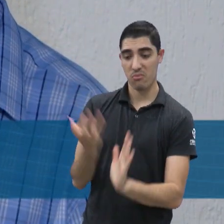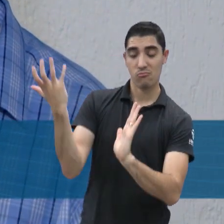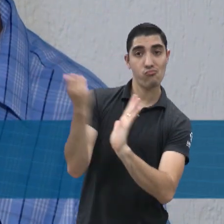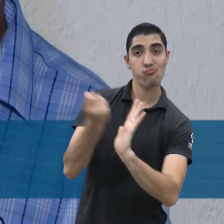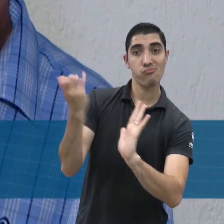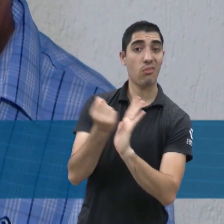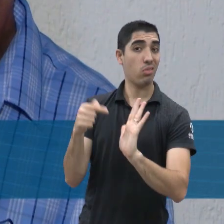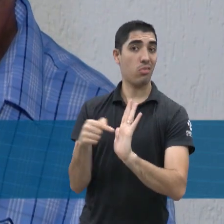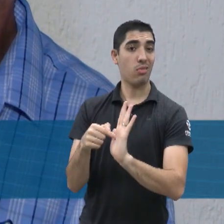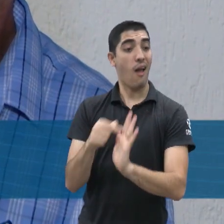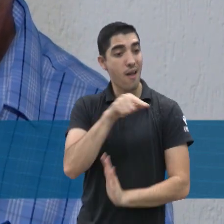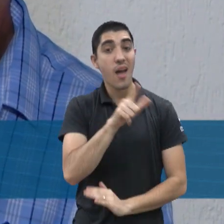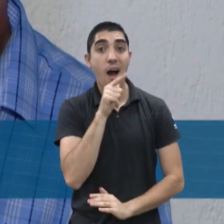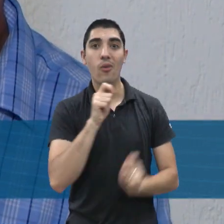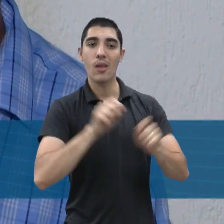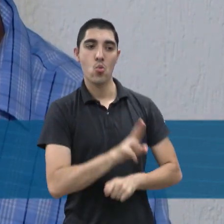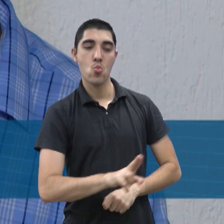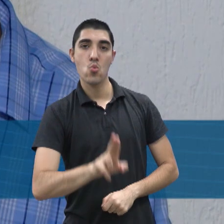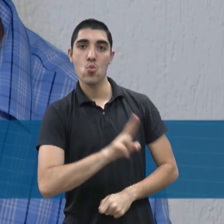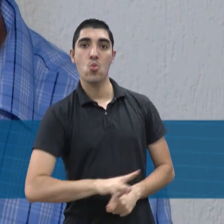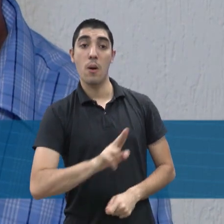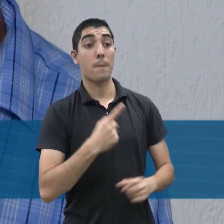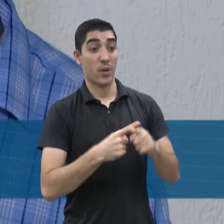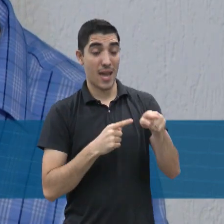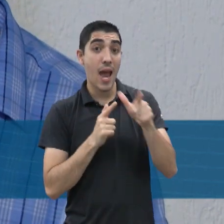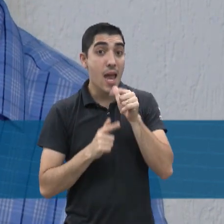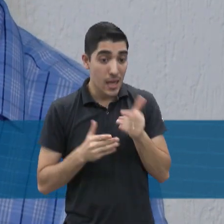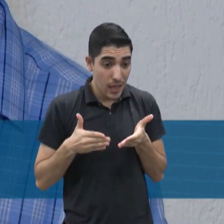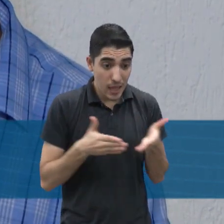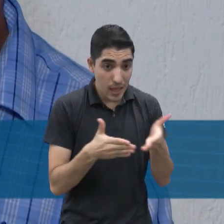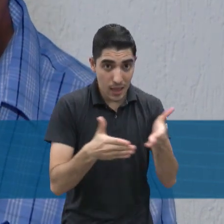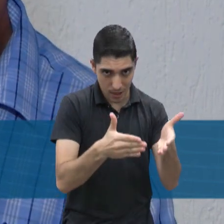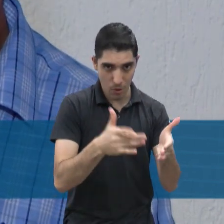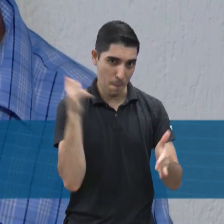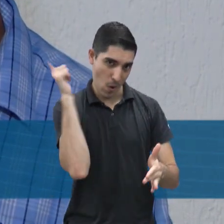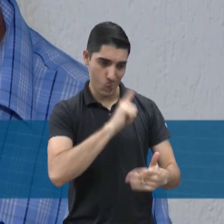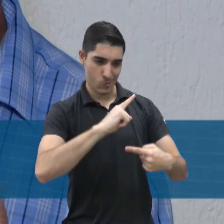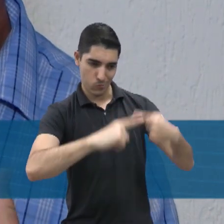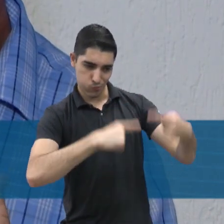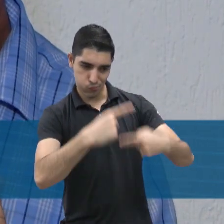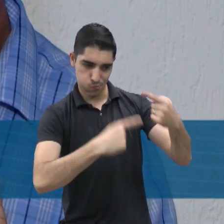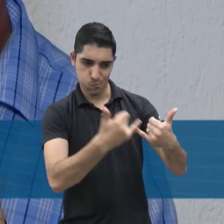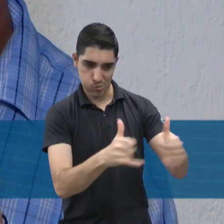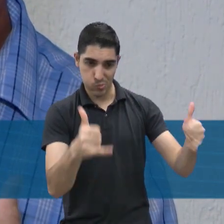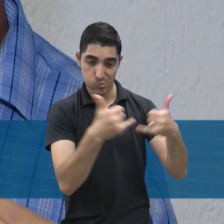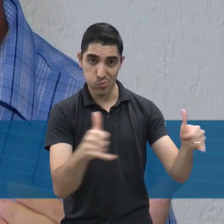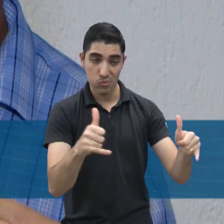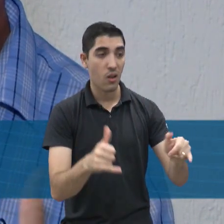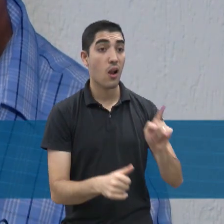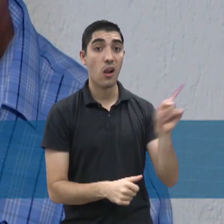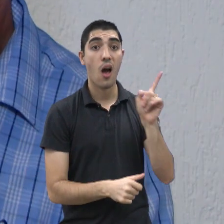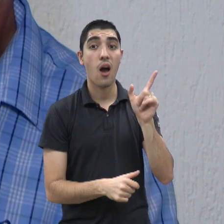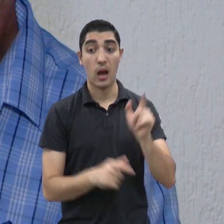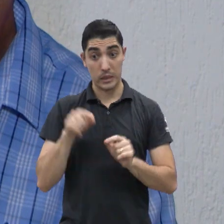de uma certa forma, as bacias, os rios que fornecem a água para justamente fazer a geração de energia, diminuiu. Se todas